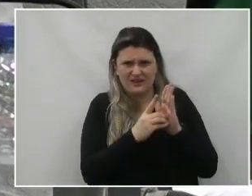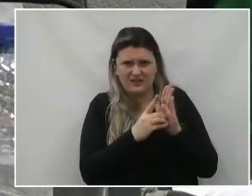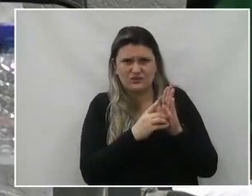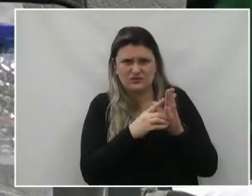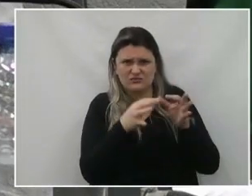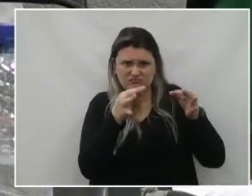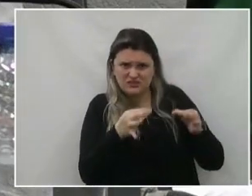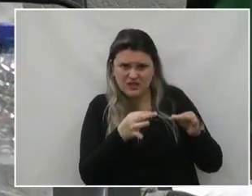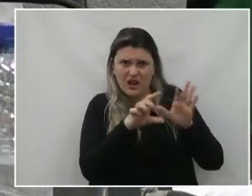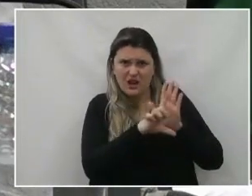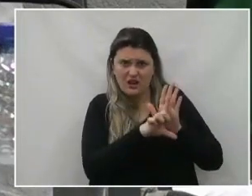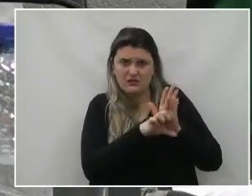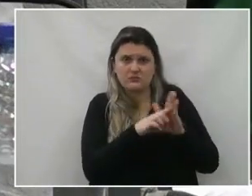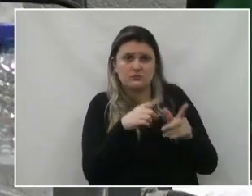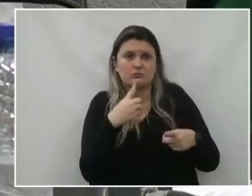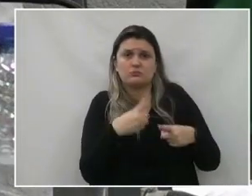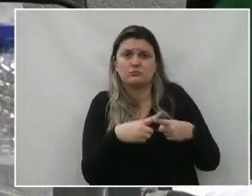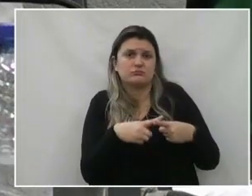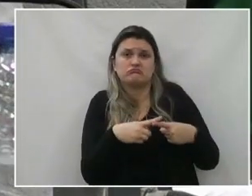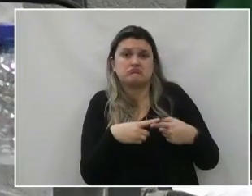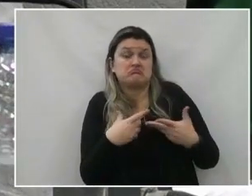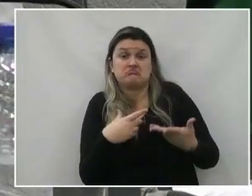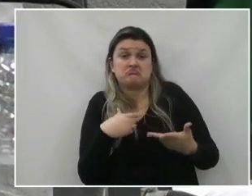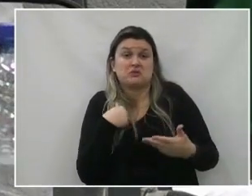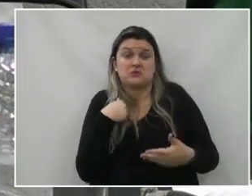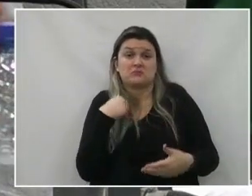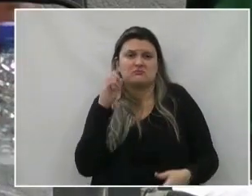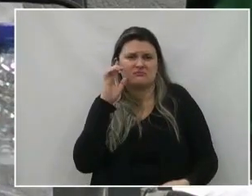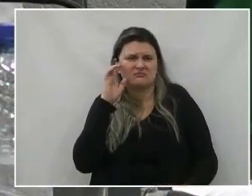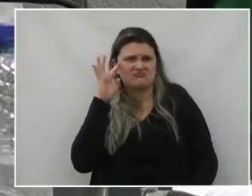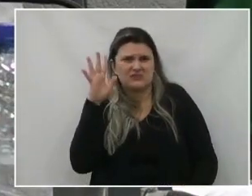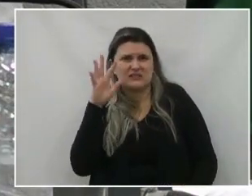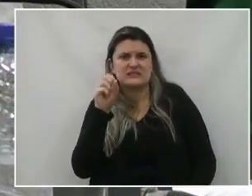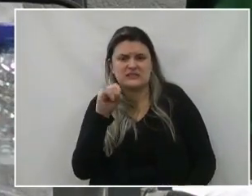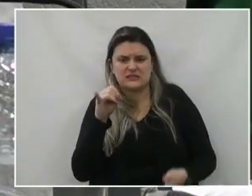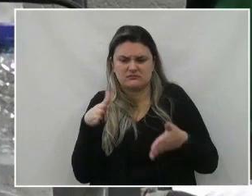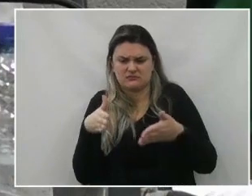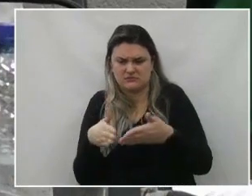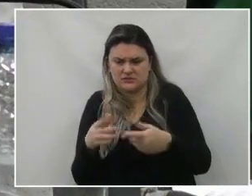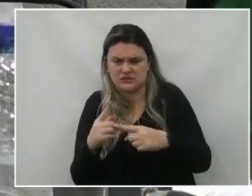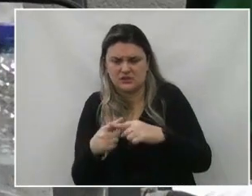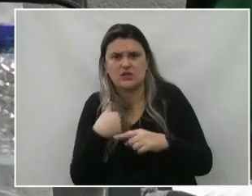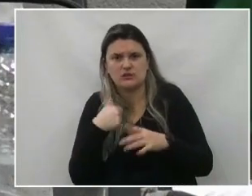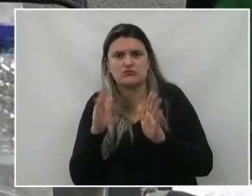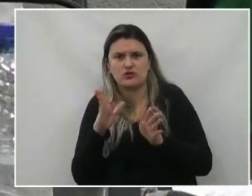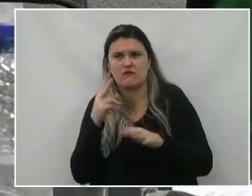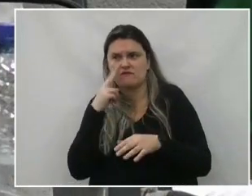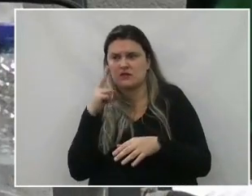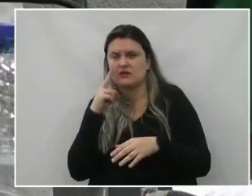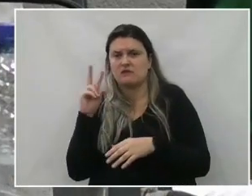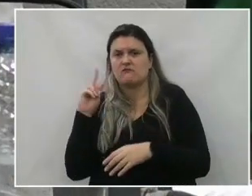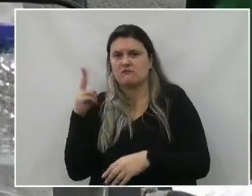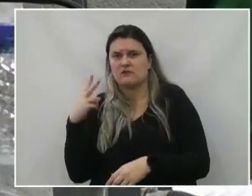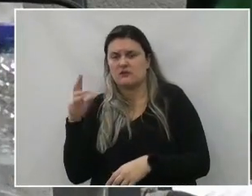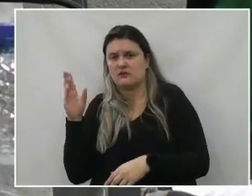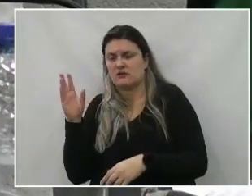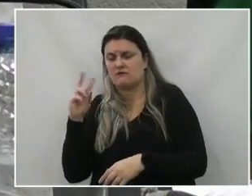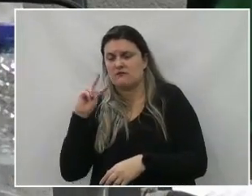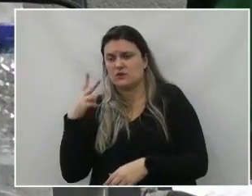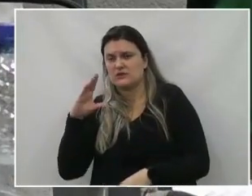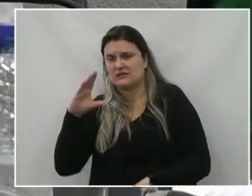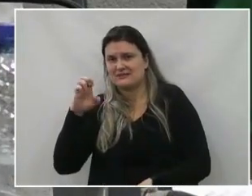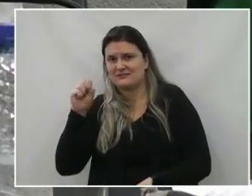legalidade. Porque, imaginem, senhores, tem o velório, eu já vi o vereador César Impinotti em alguns velórios junto comigo.